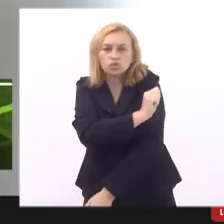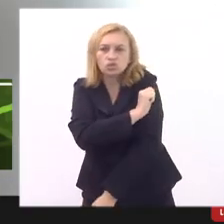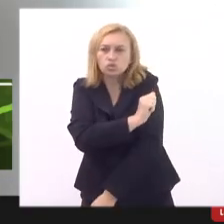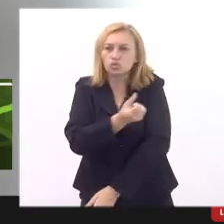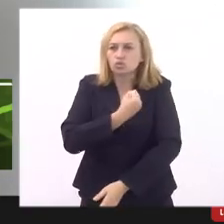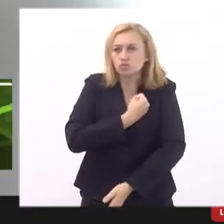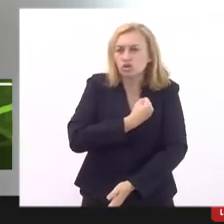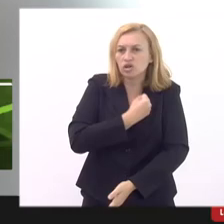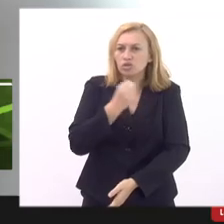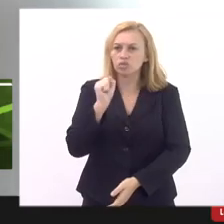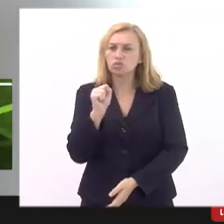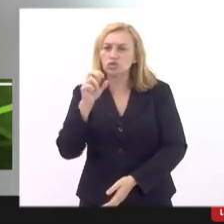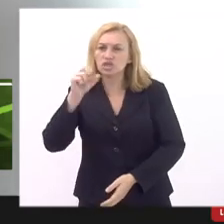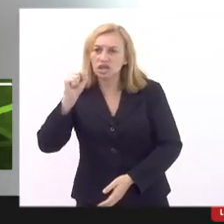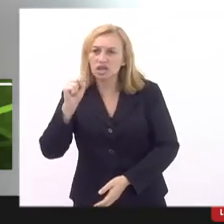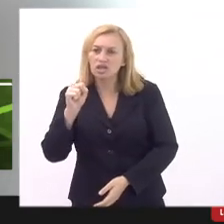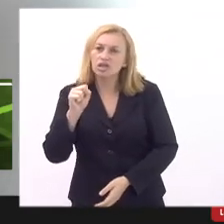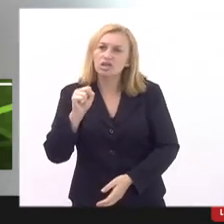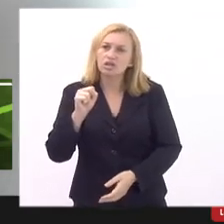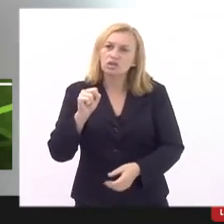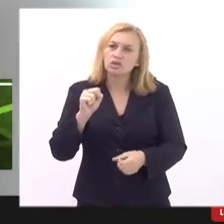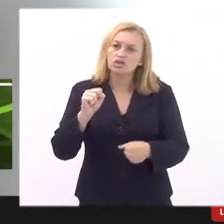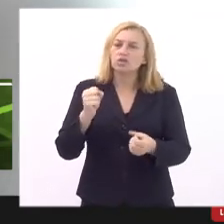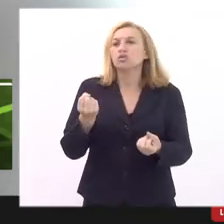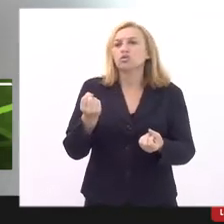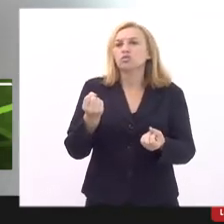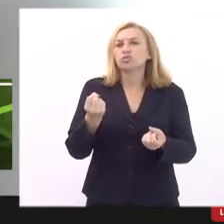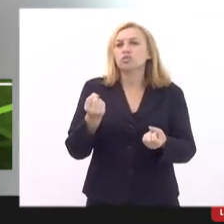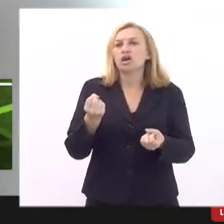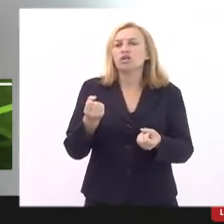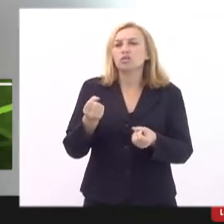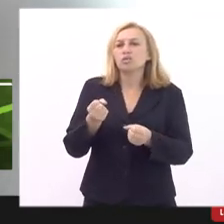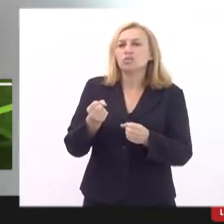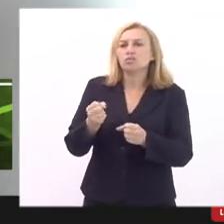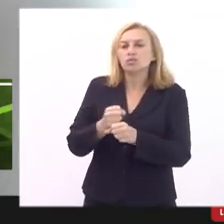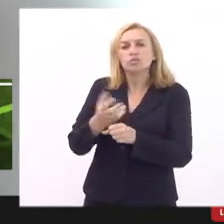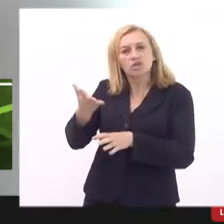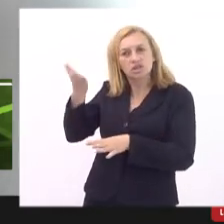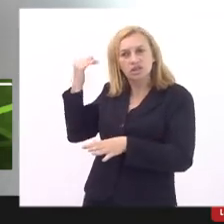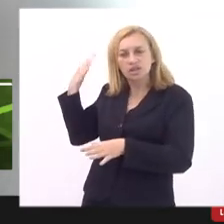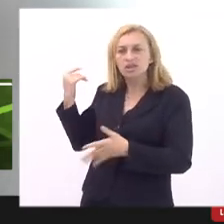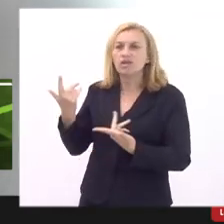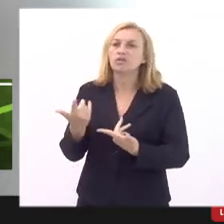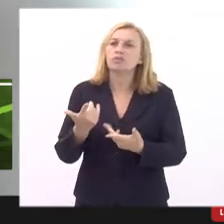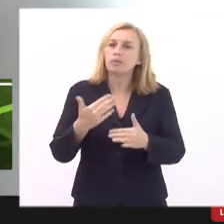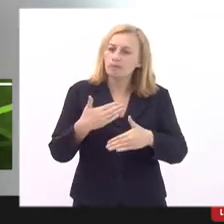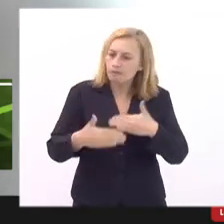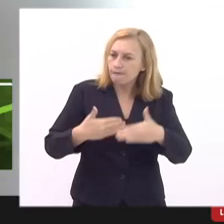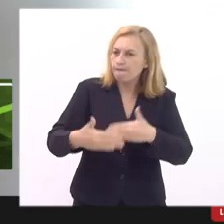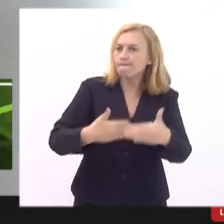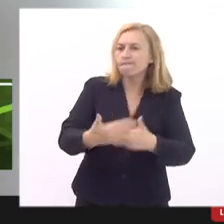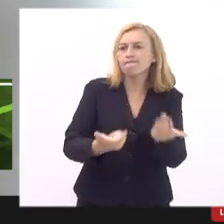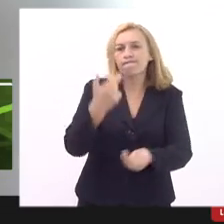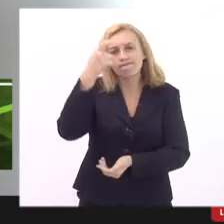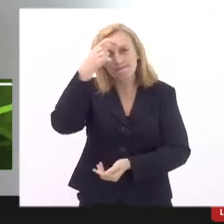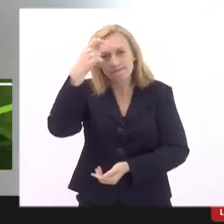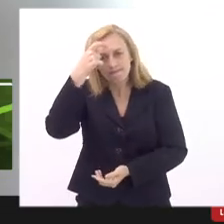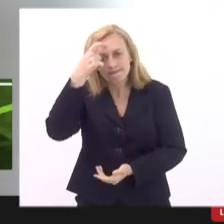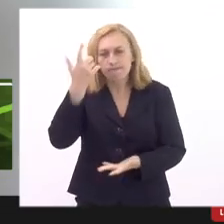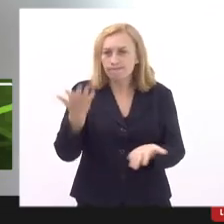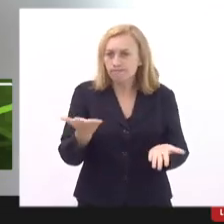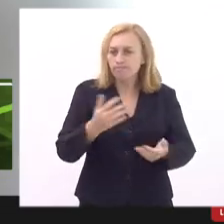do censo do ano anterior então acho que dar ciência desses processos que estão sendo